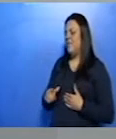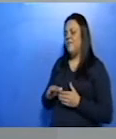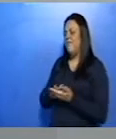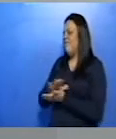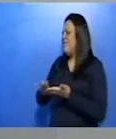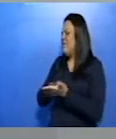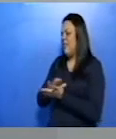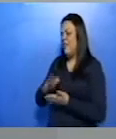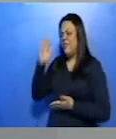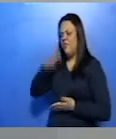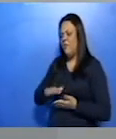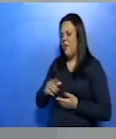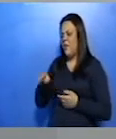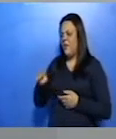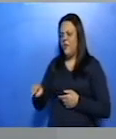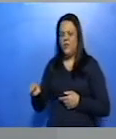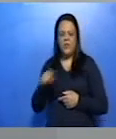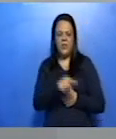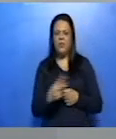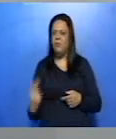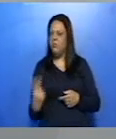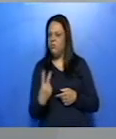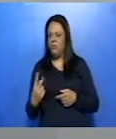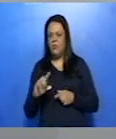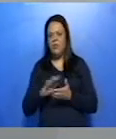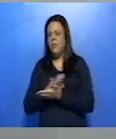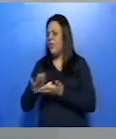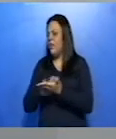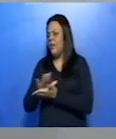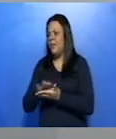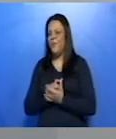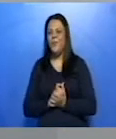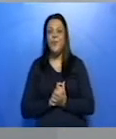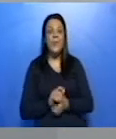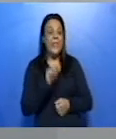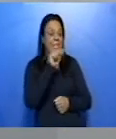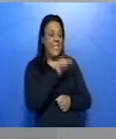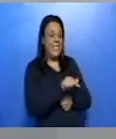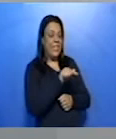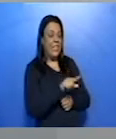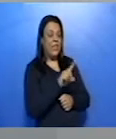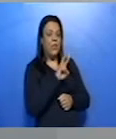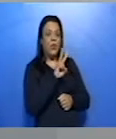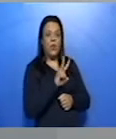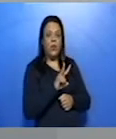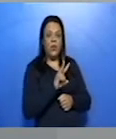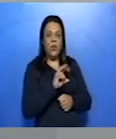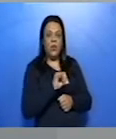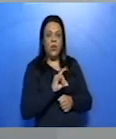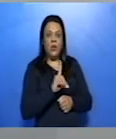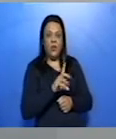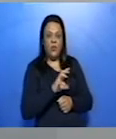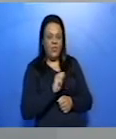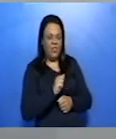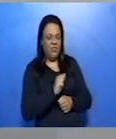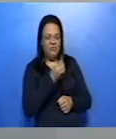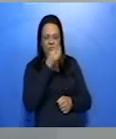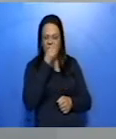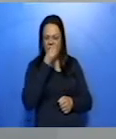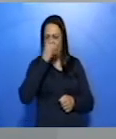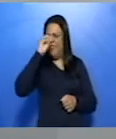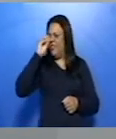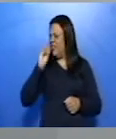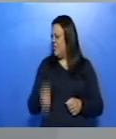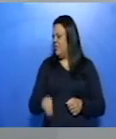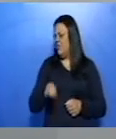nem a um e nem a outro. E o terceiro, quem que o terceiro? Vilela. Ignorava tudo, ou seja, ignorava toda